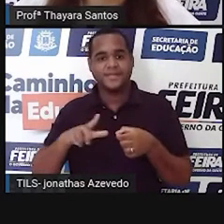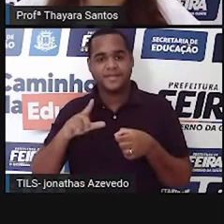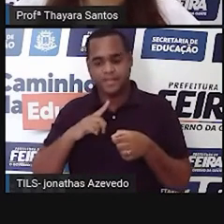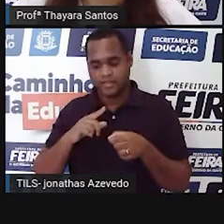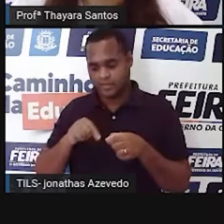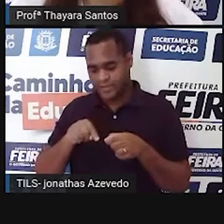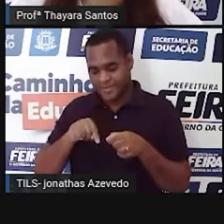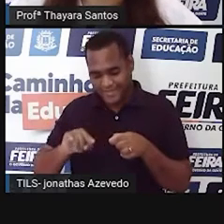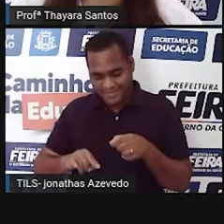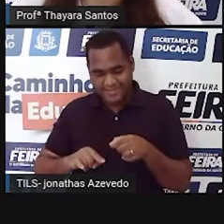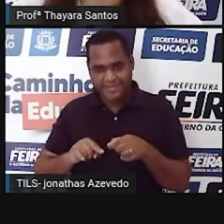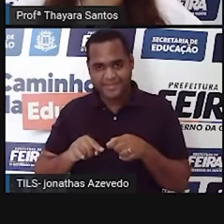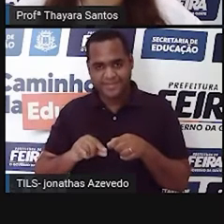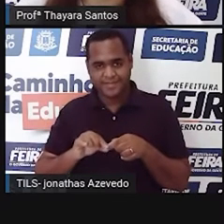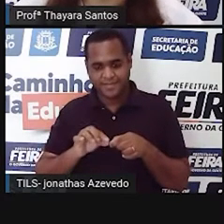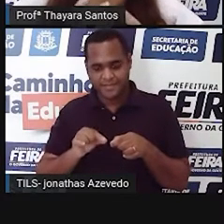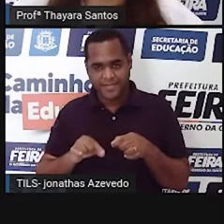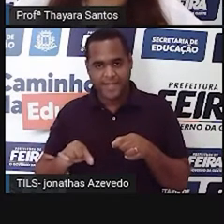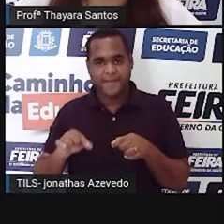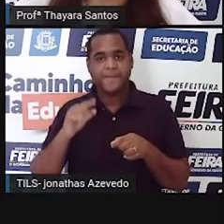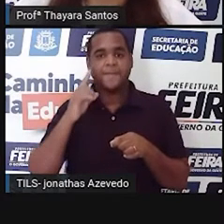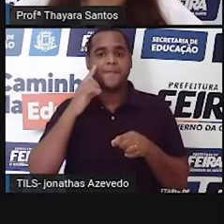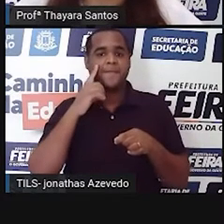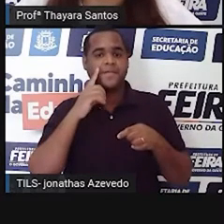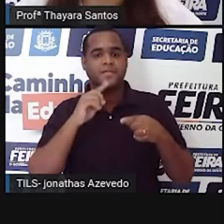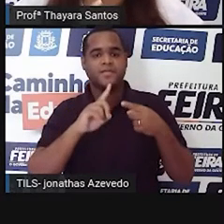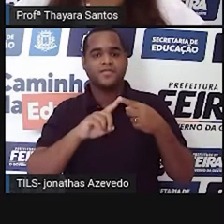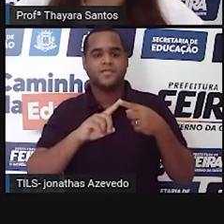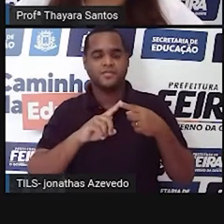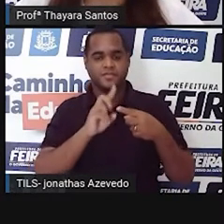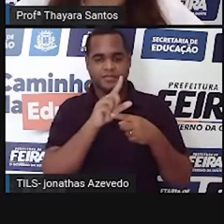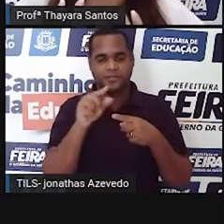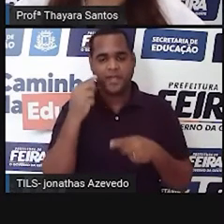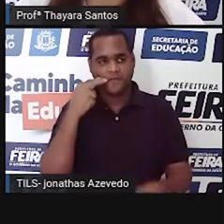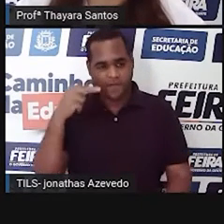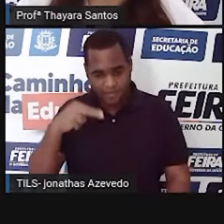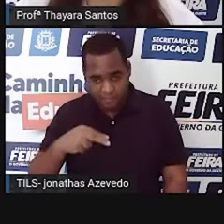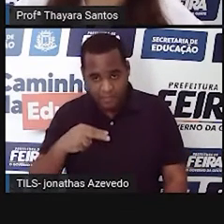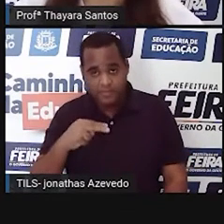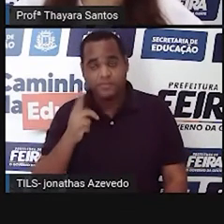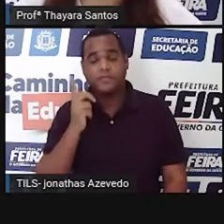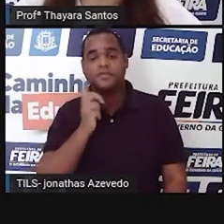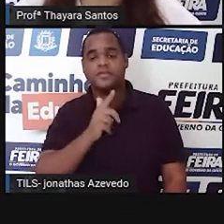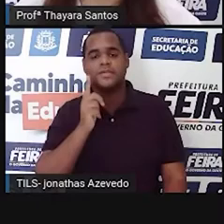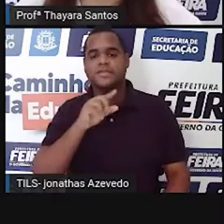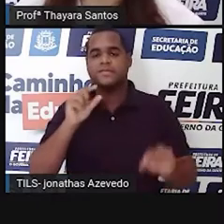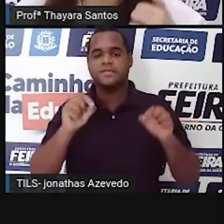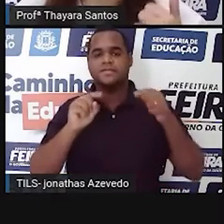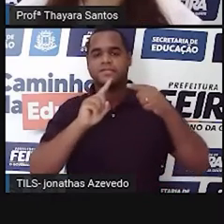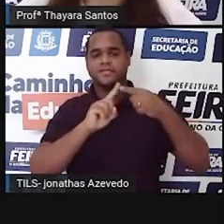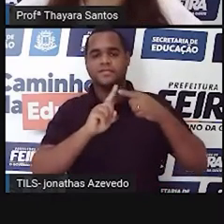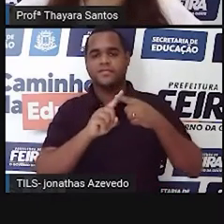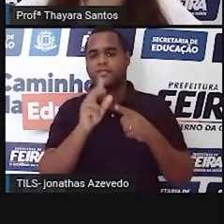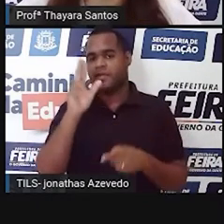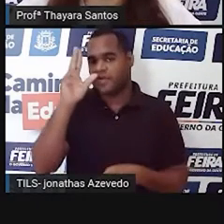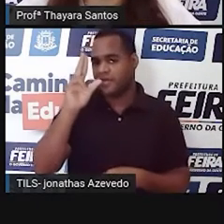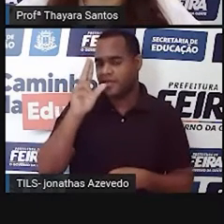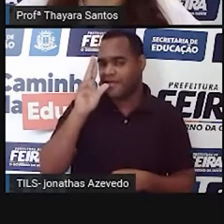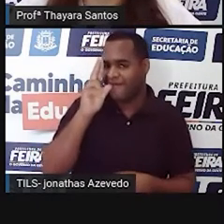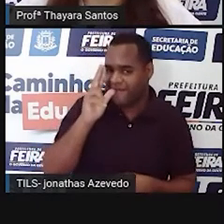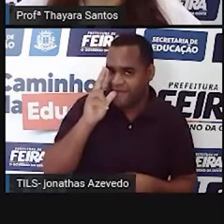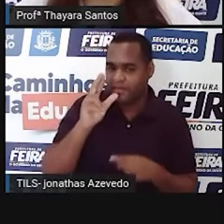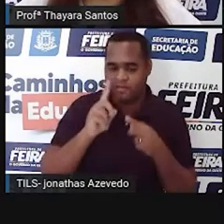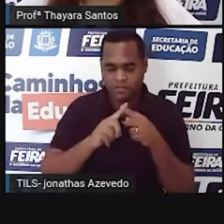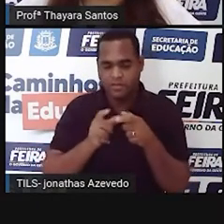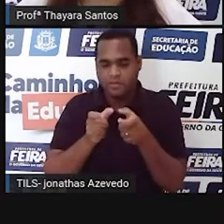ureca. Na parte externa, que é a parte que a gente enxerga, a gente vê, a gente tem o pênis e o saco